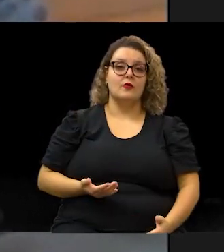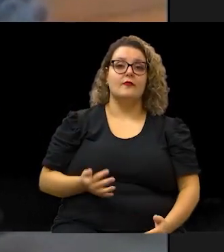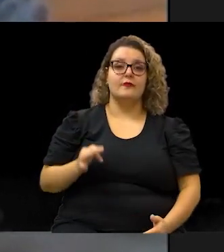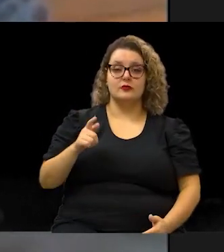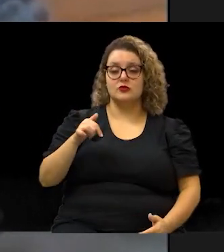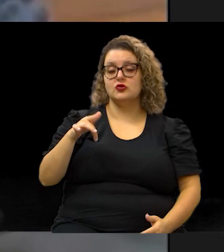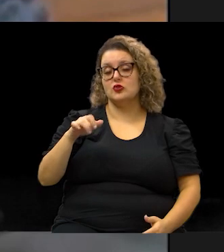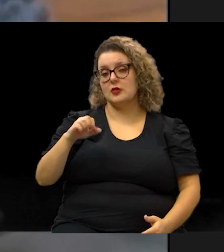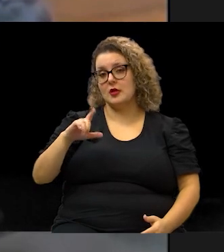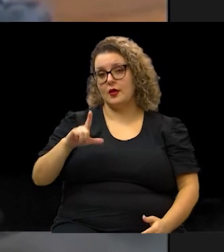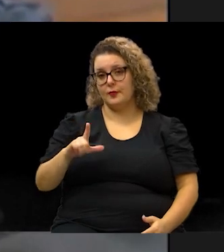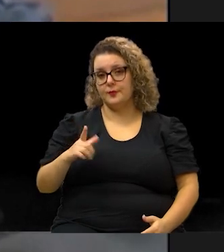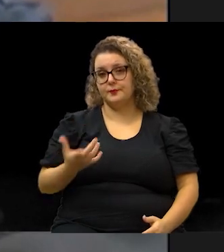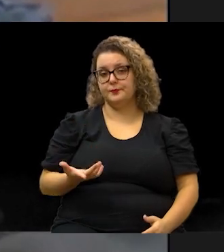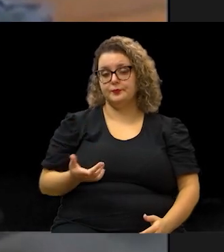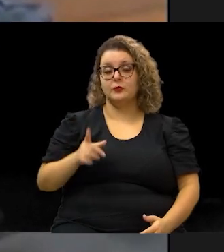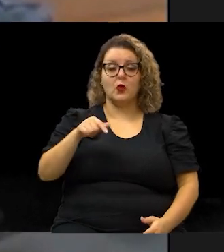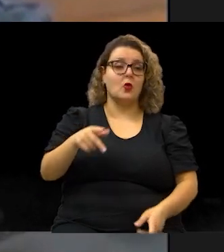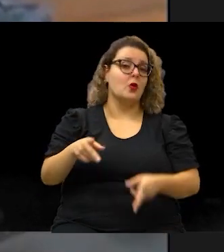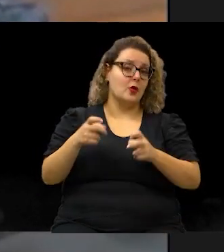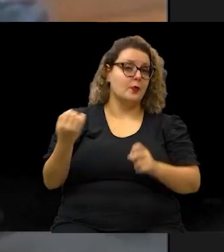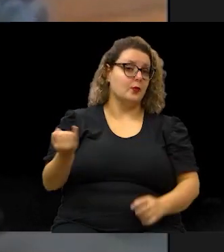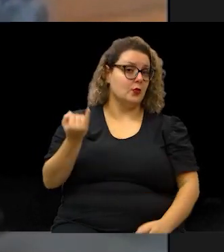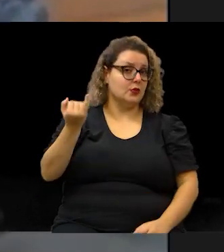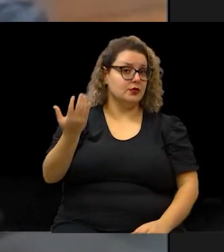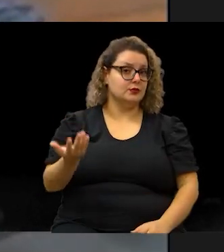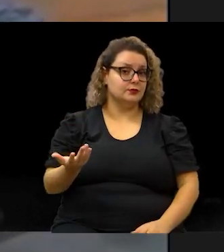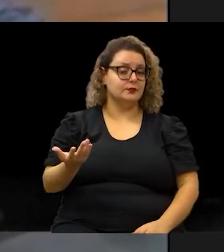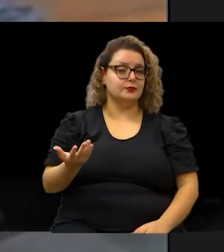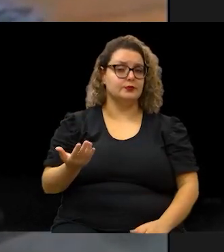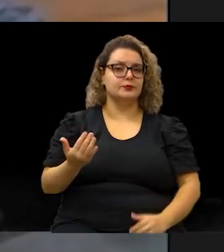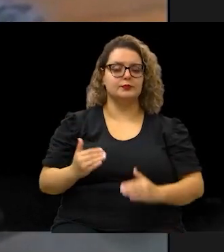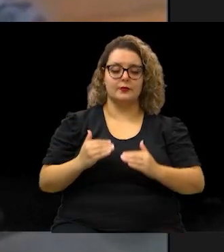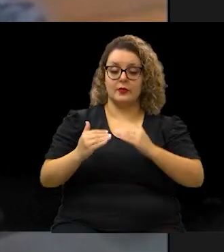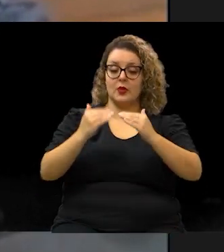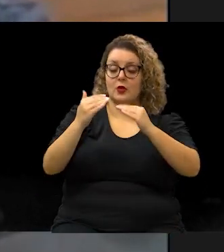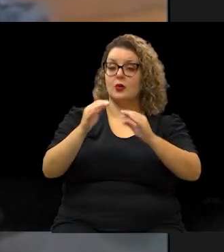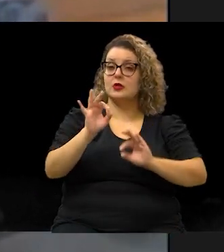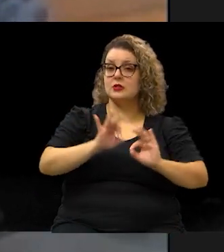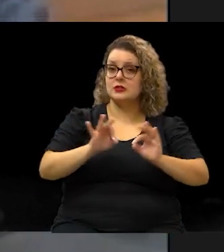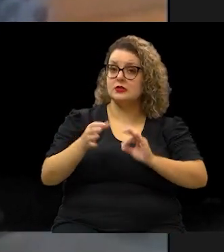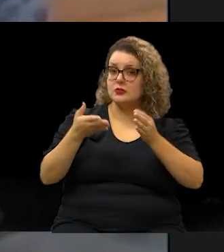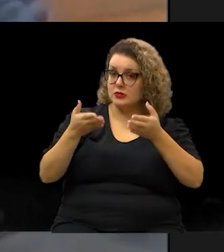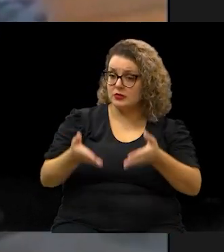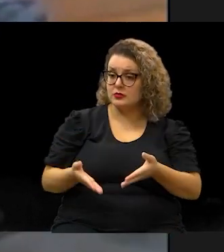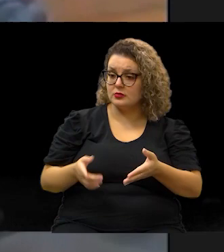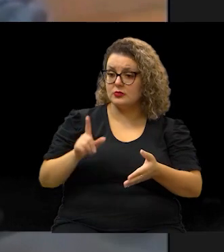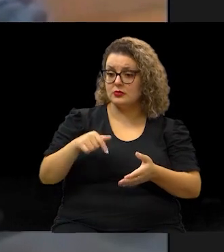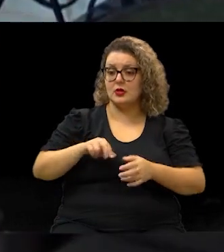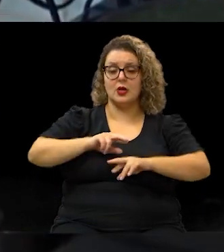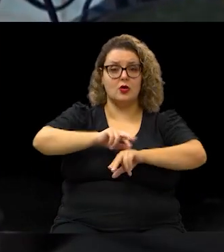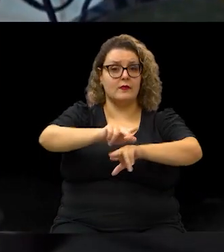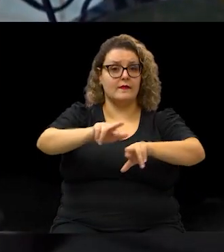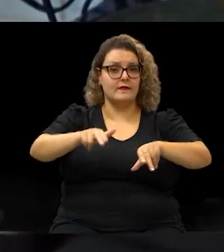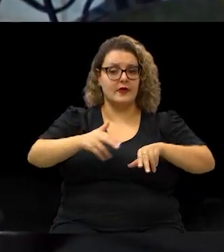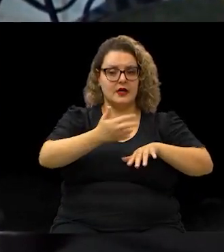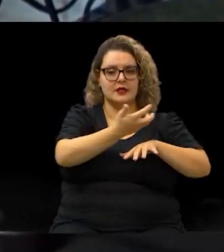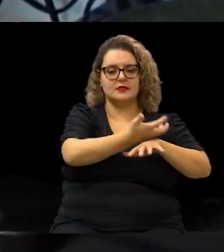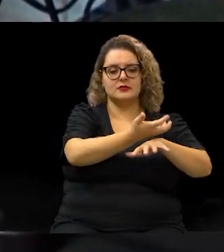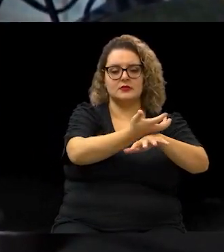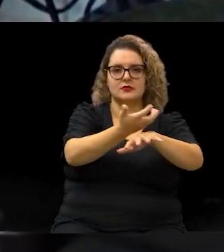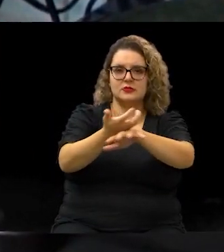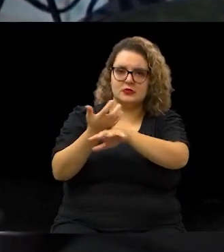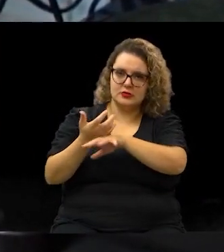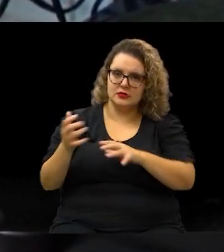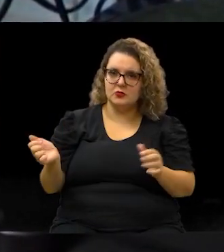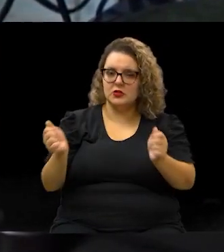é a gente perceber que a construção desse projeto é multidisciplinar. O caso